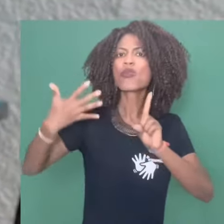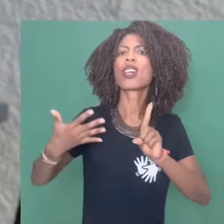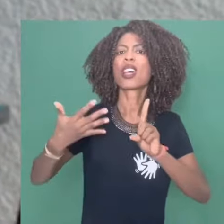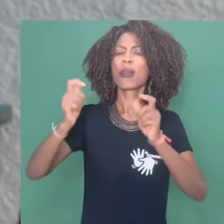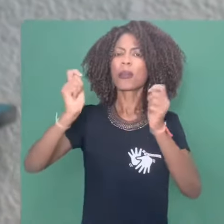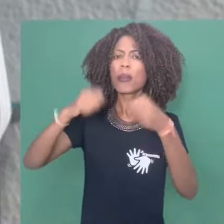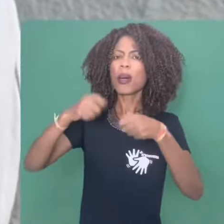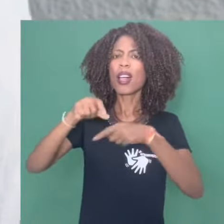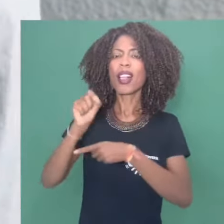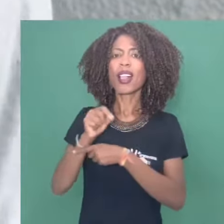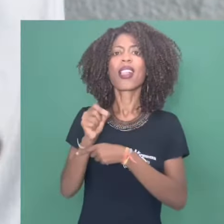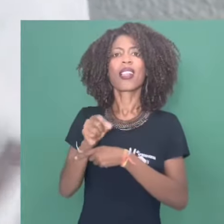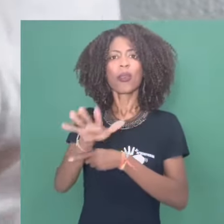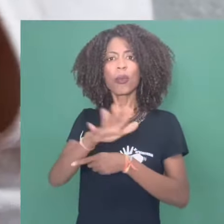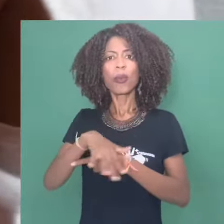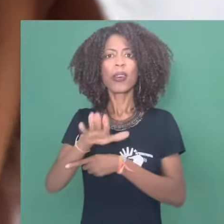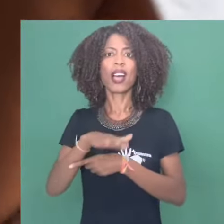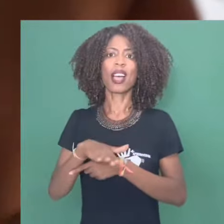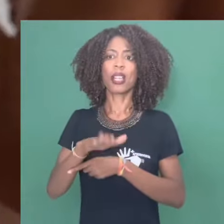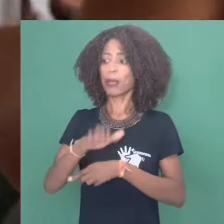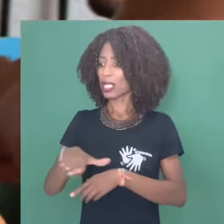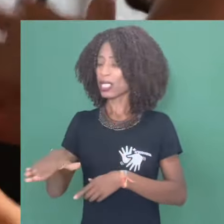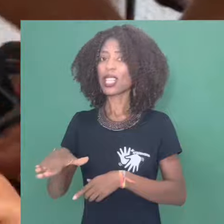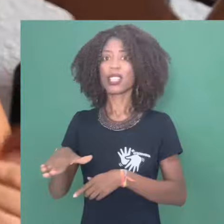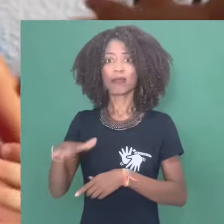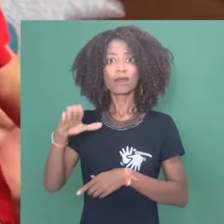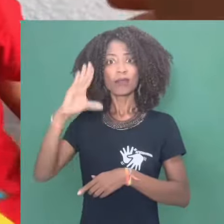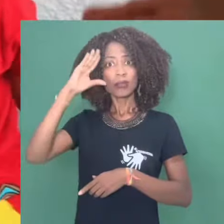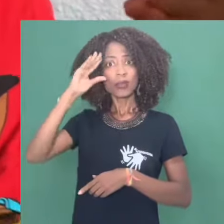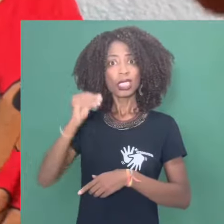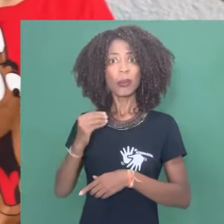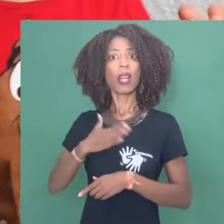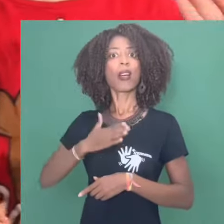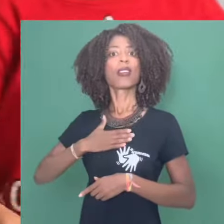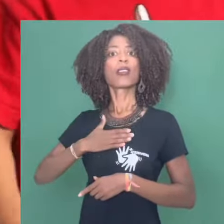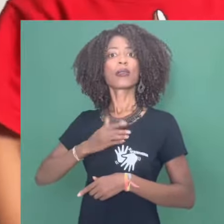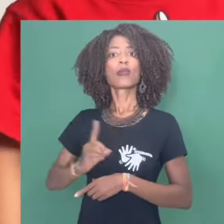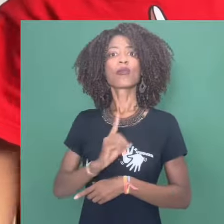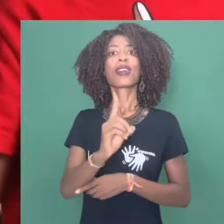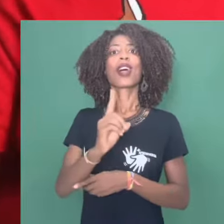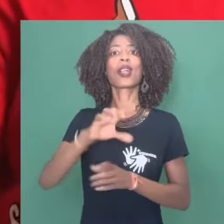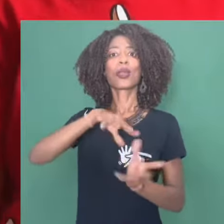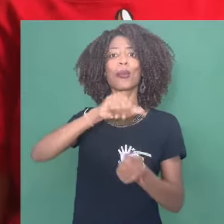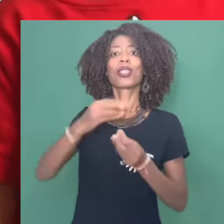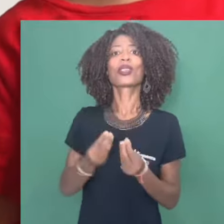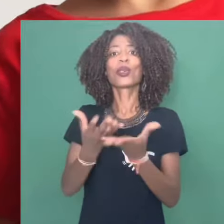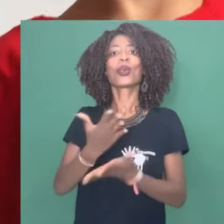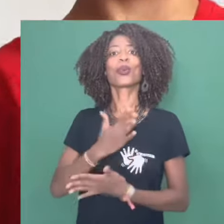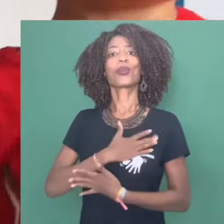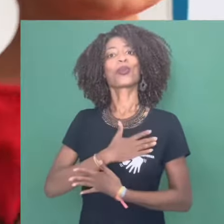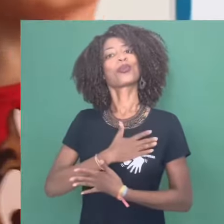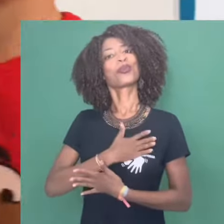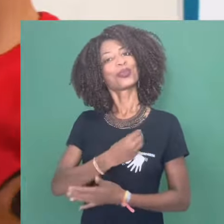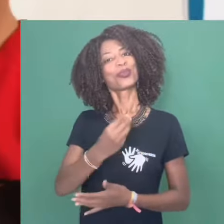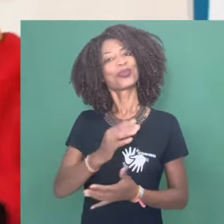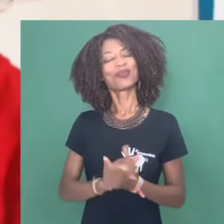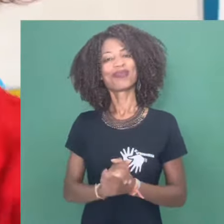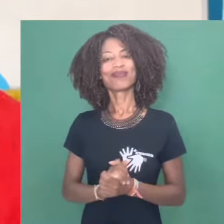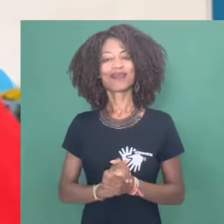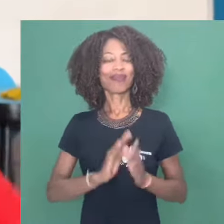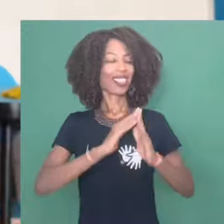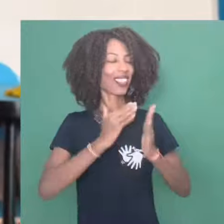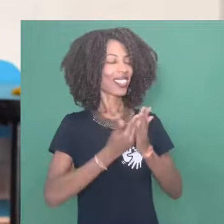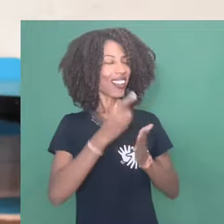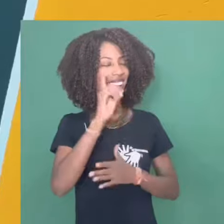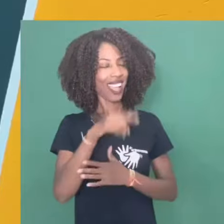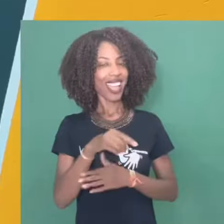possibilita um espaço para que essas crianças saibam quem elas são no mundo. E é isso que eu quero oferecer para o meu filho. Nossa escola é uma